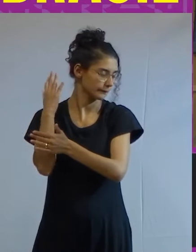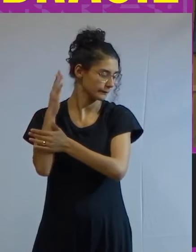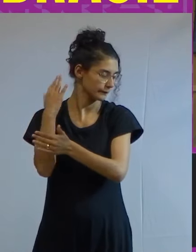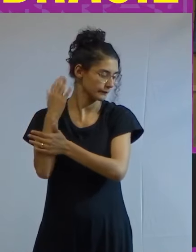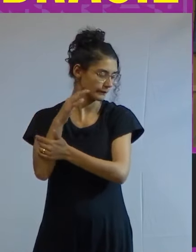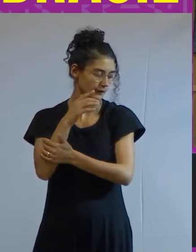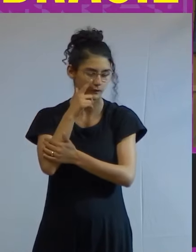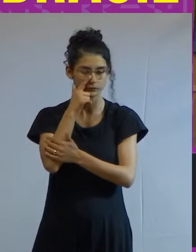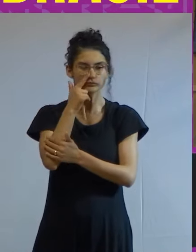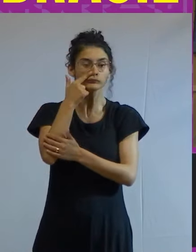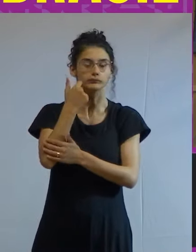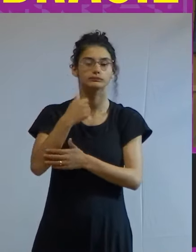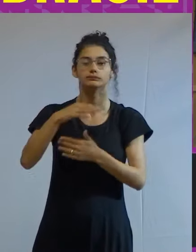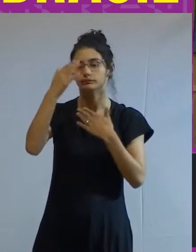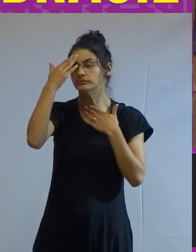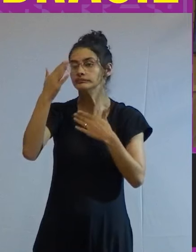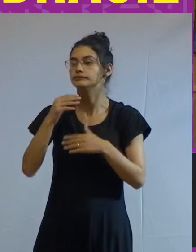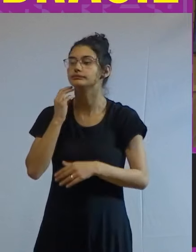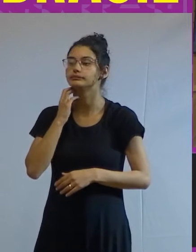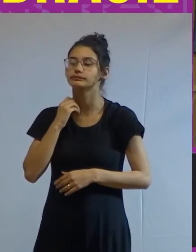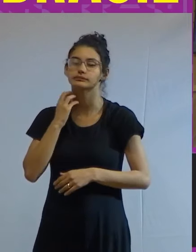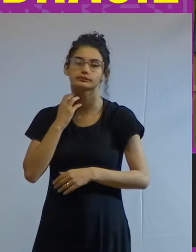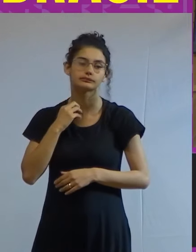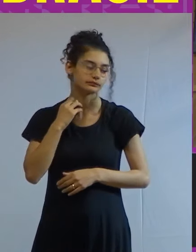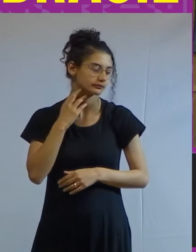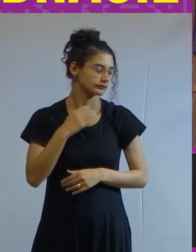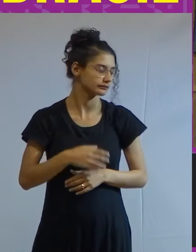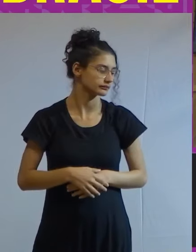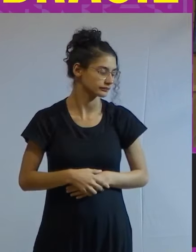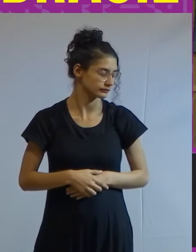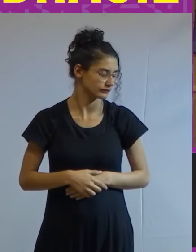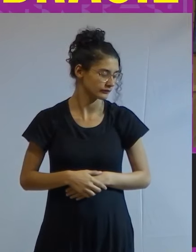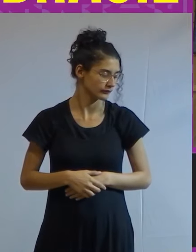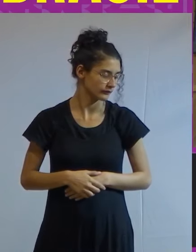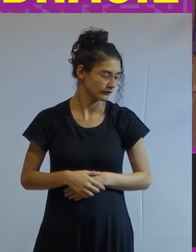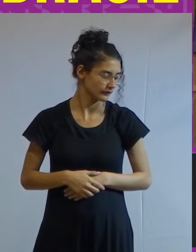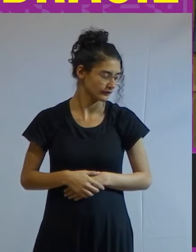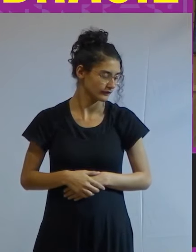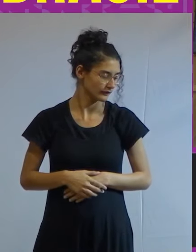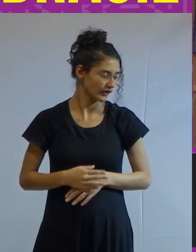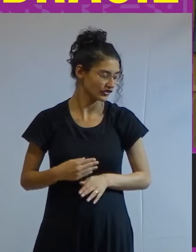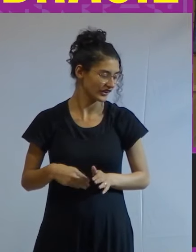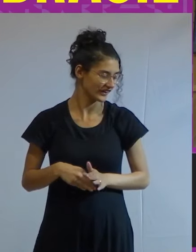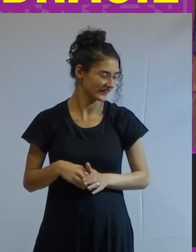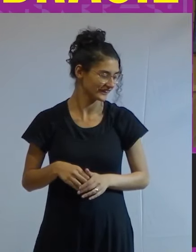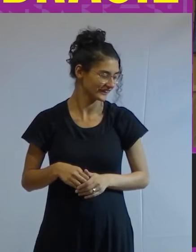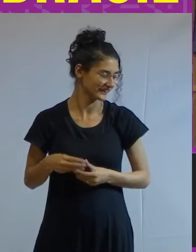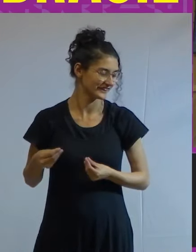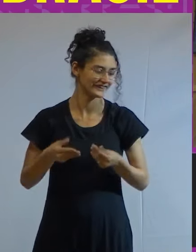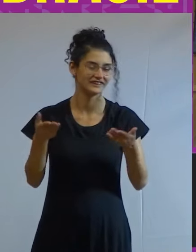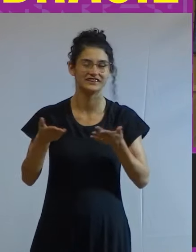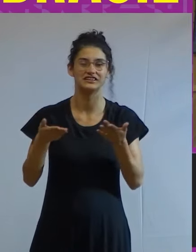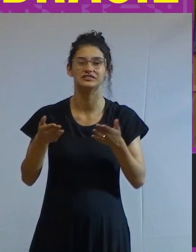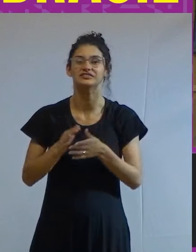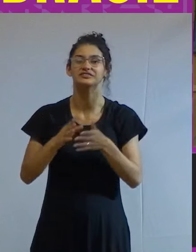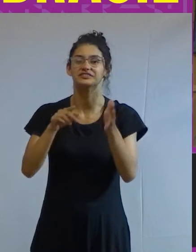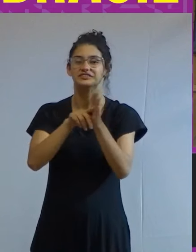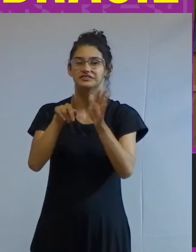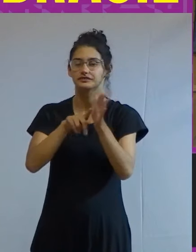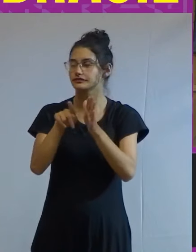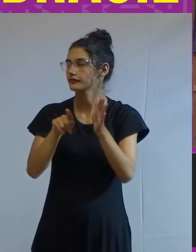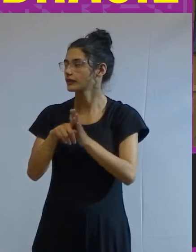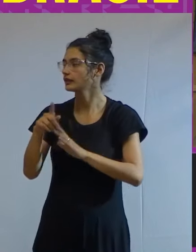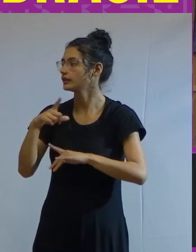bem muito obrigado professor Marcos Nobre eu vou então passar as questões